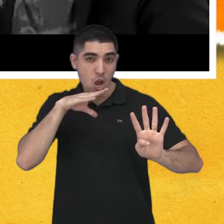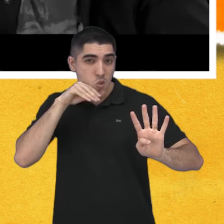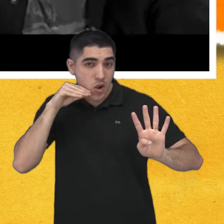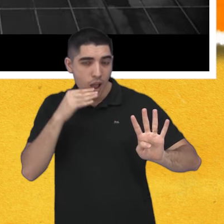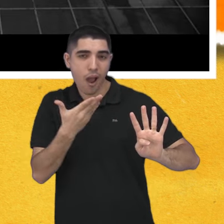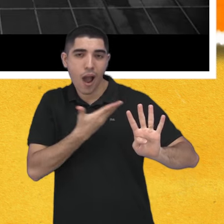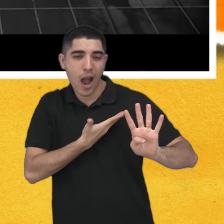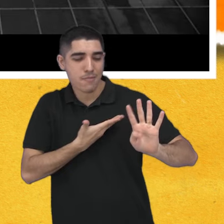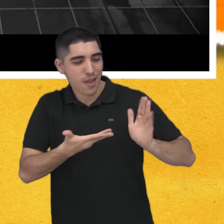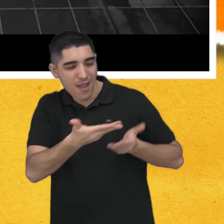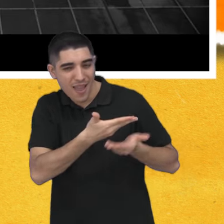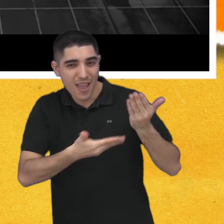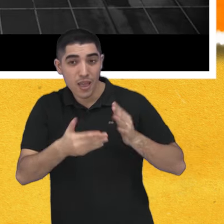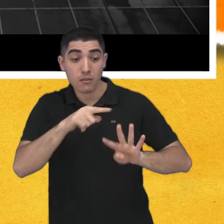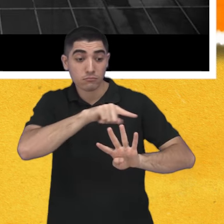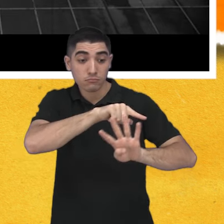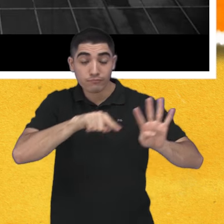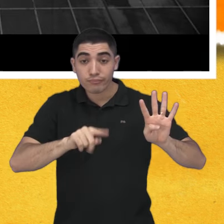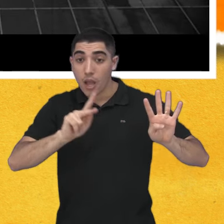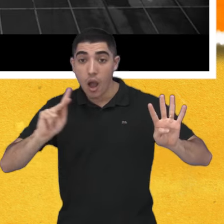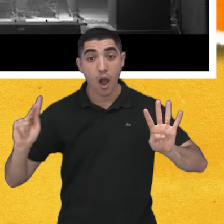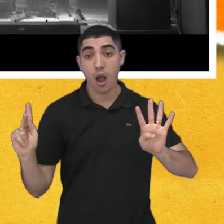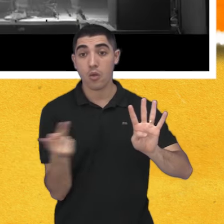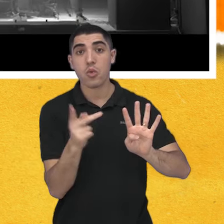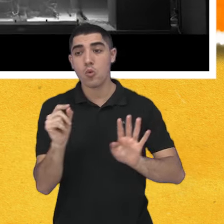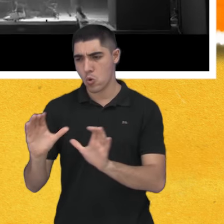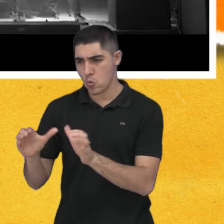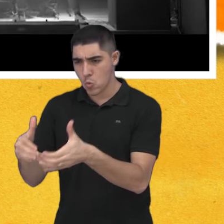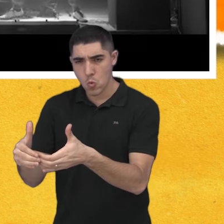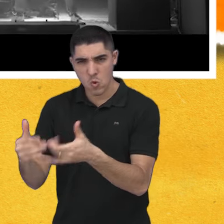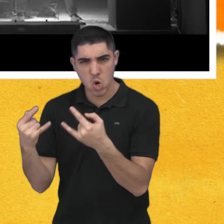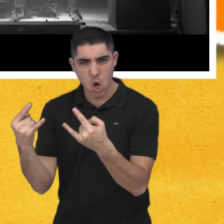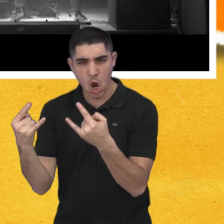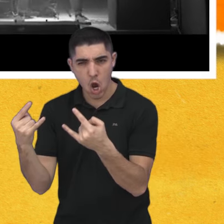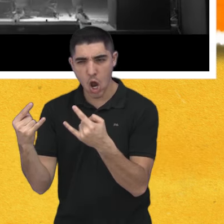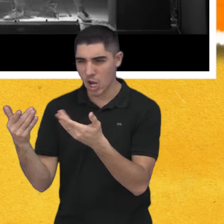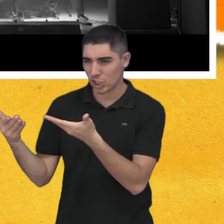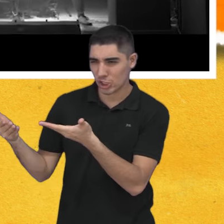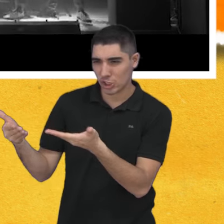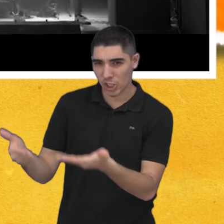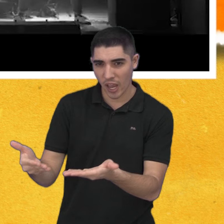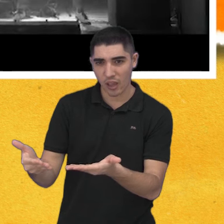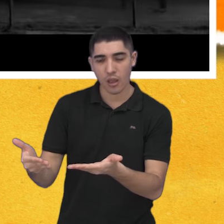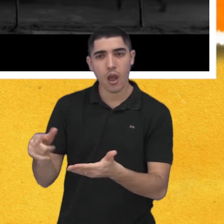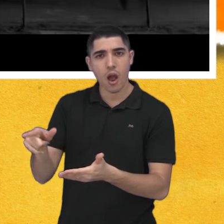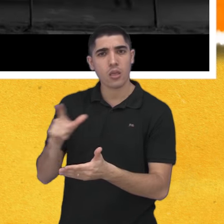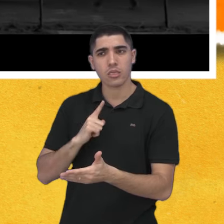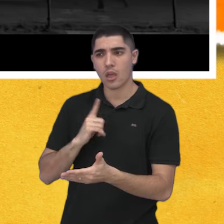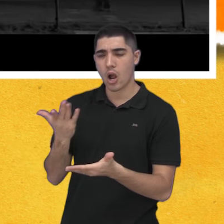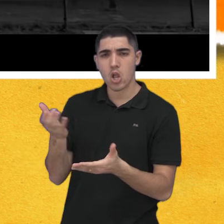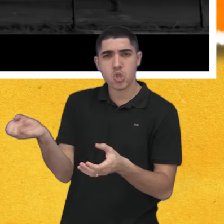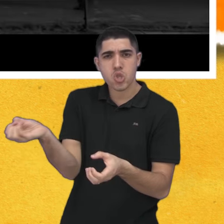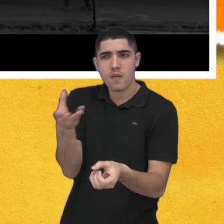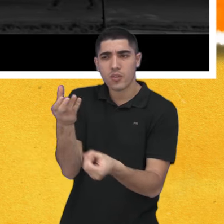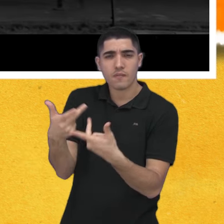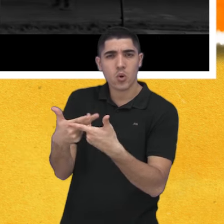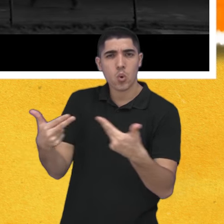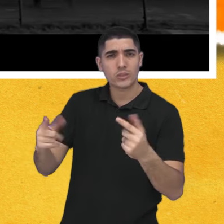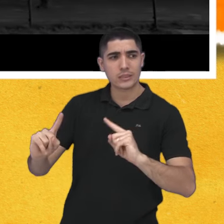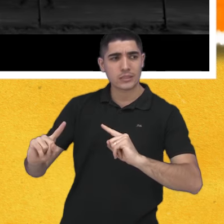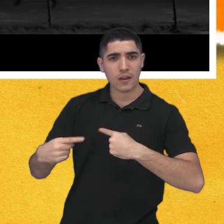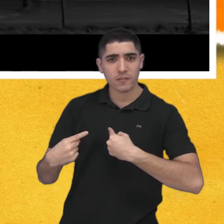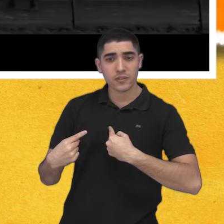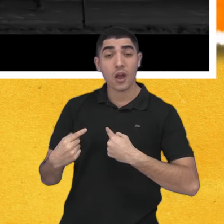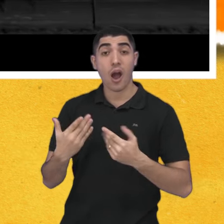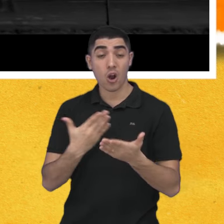entre quatro adolescentes. Suas vidas são abaladas quando uma famosa banda de rock chega à cidade, dando origem a